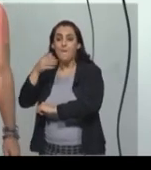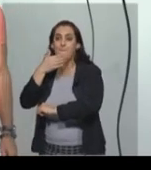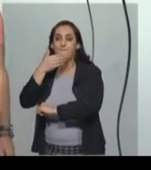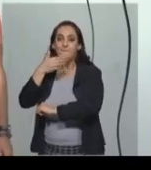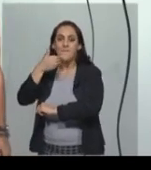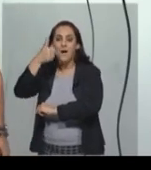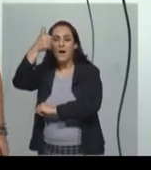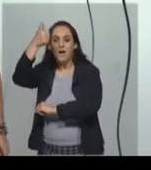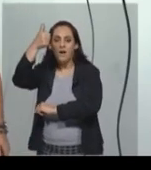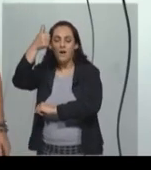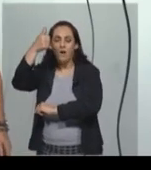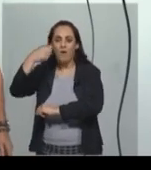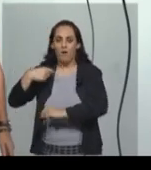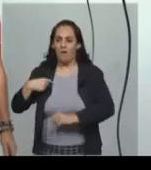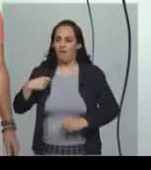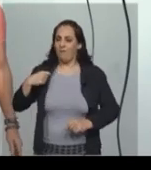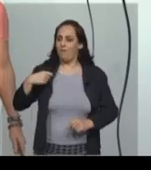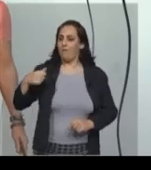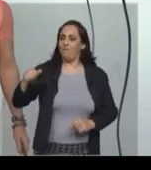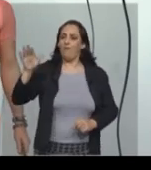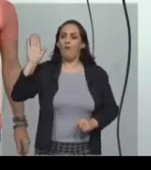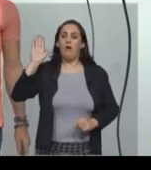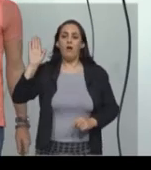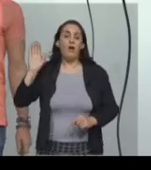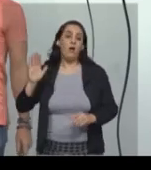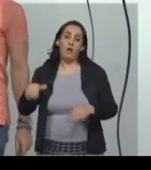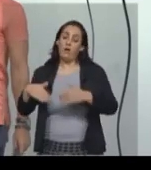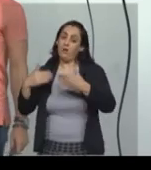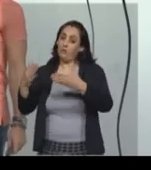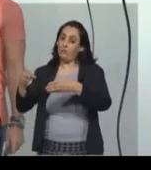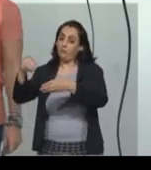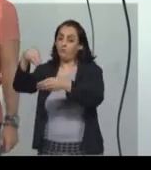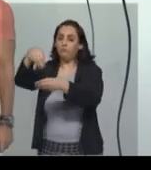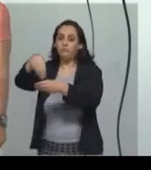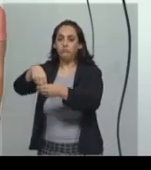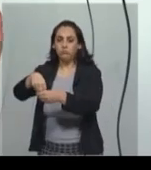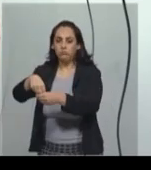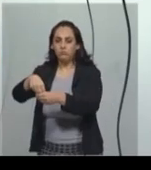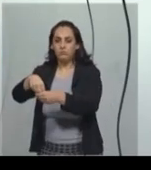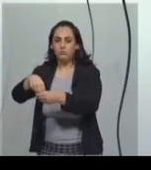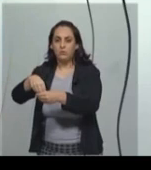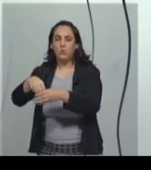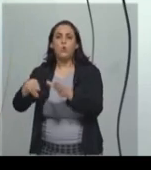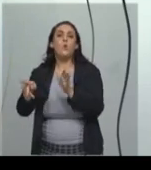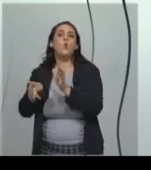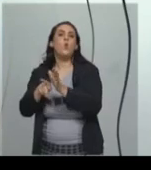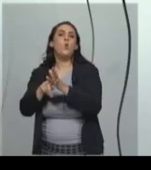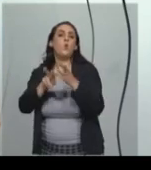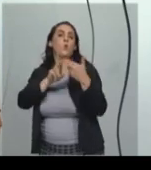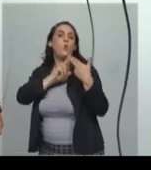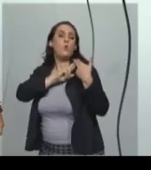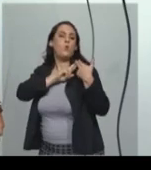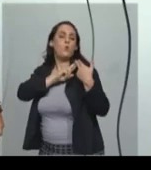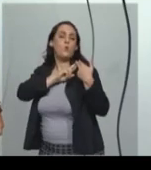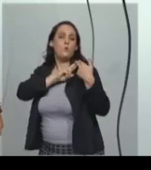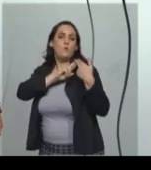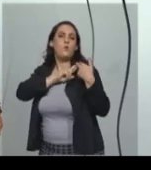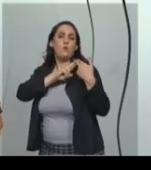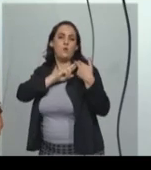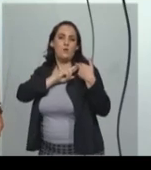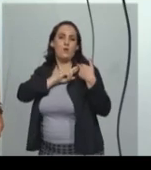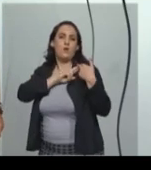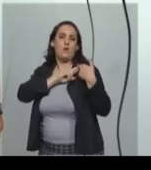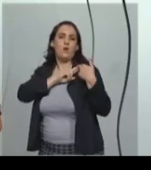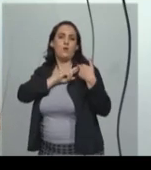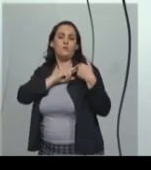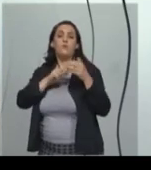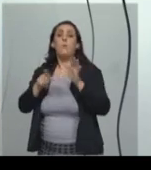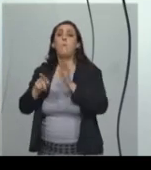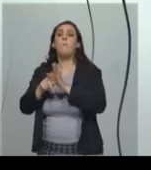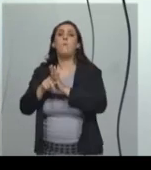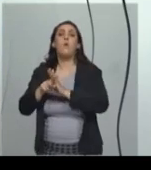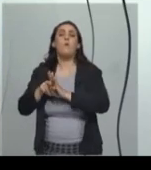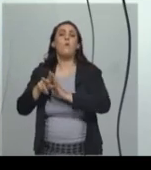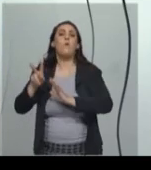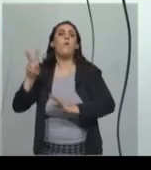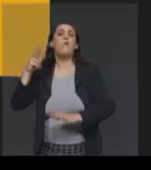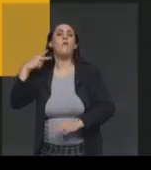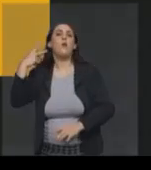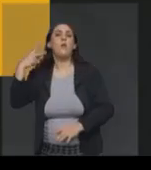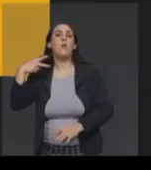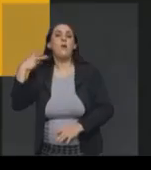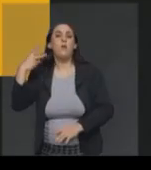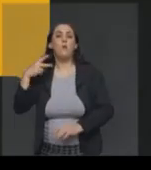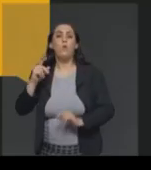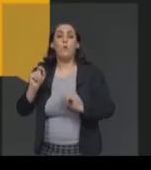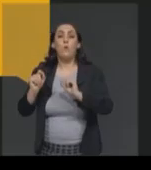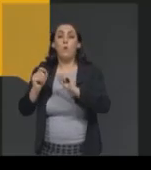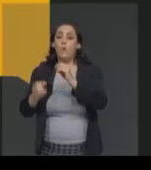vereador, a Câmara Municipal. A função dos vereadores é criar leis para o município e a função